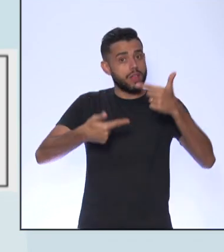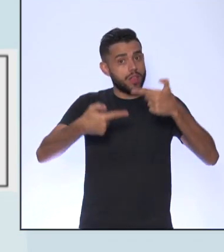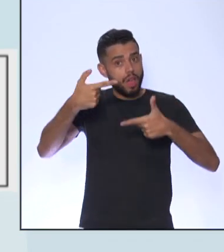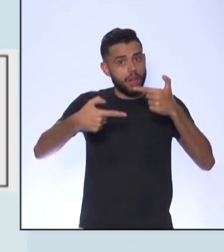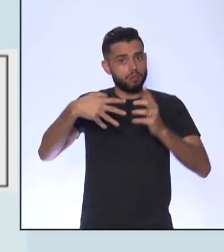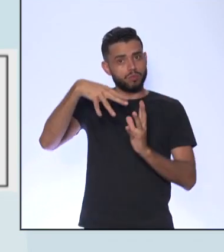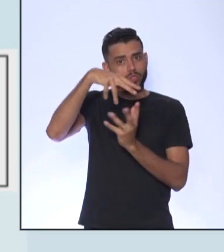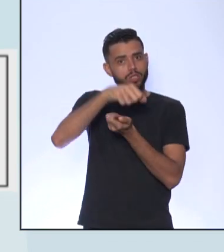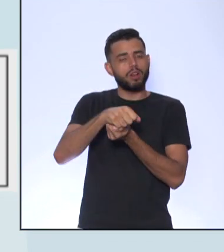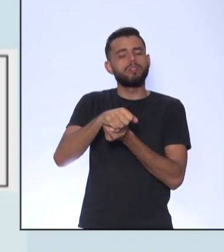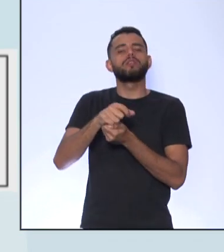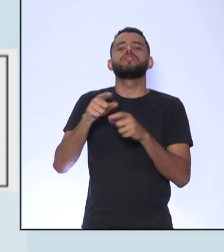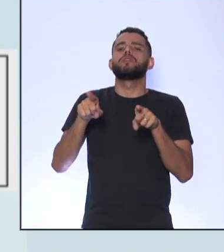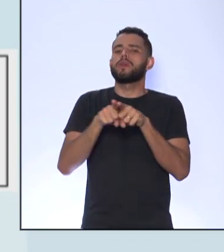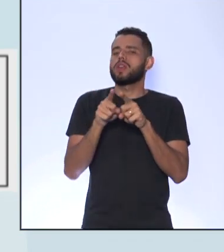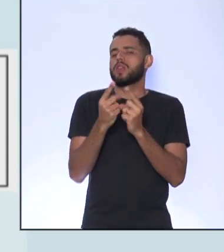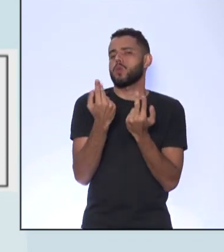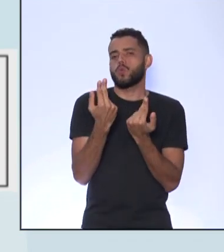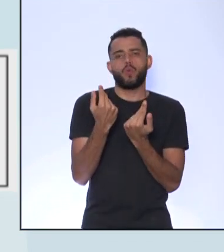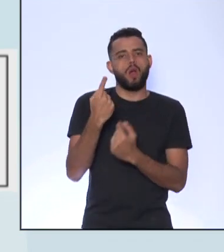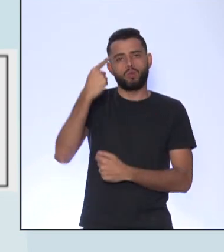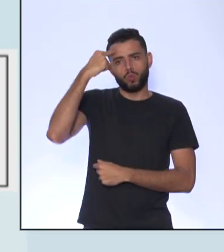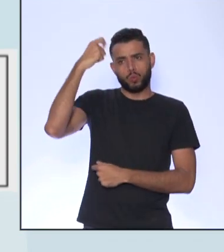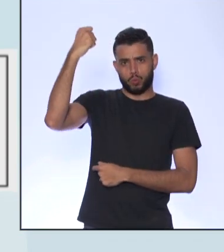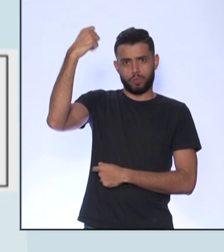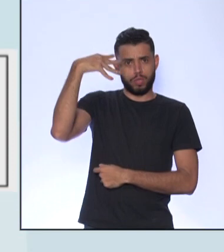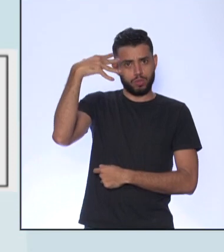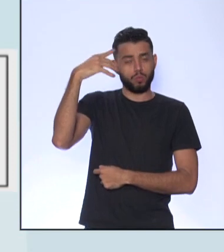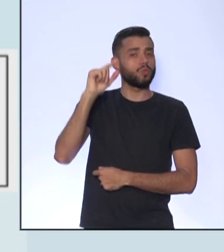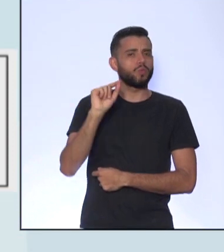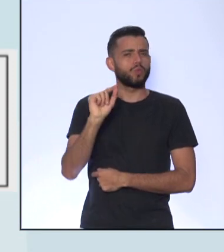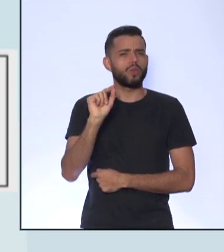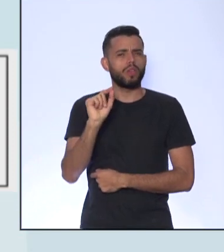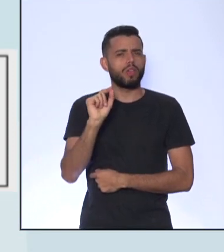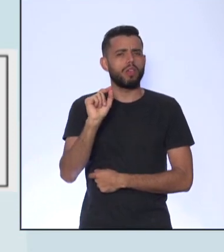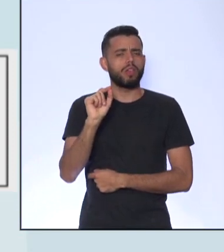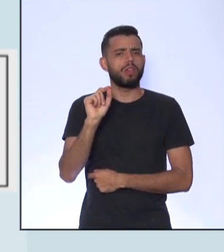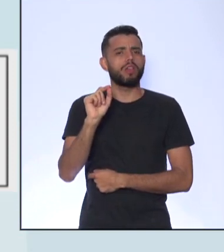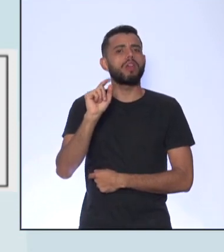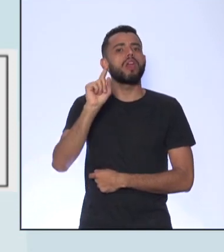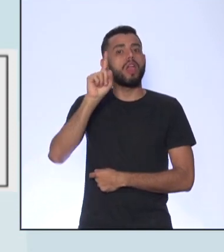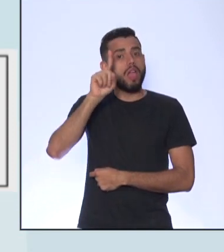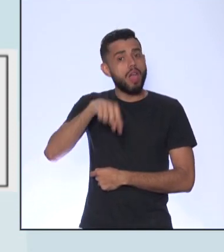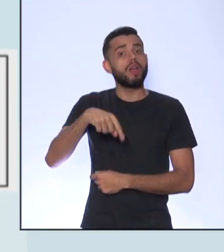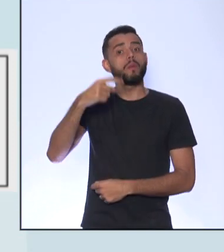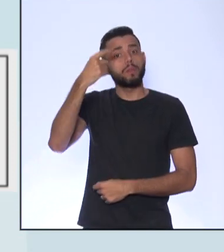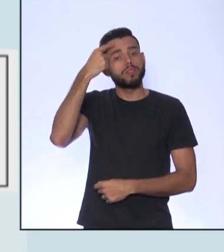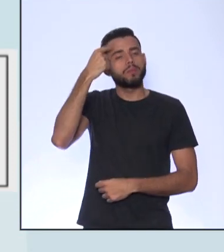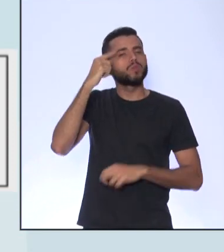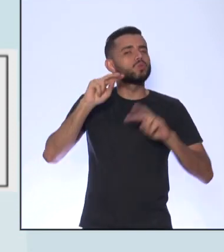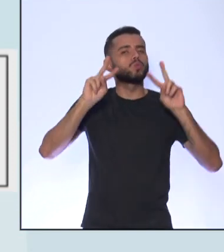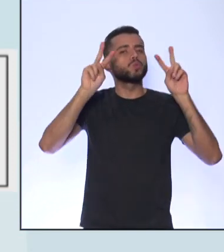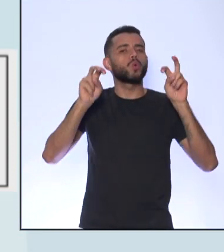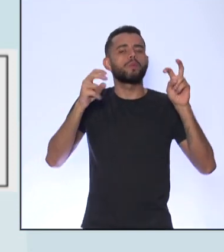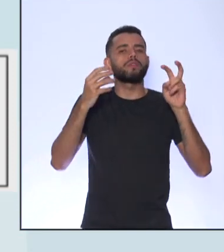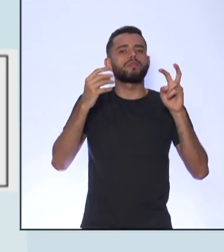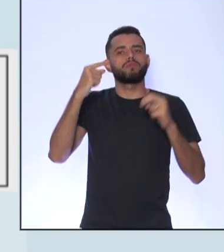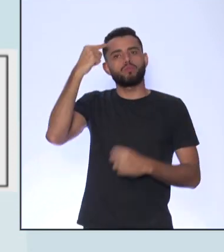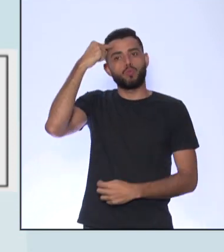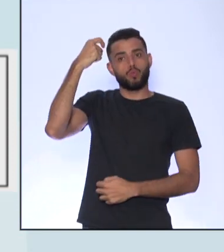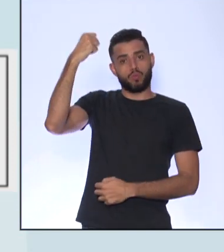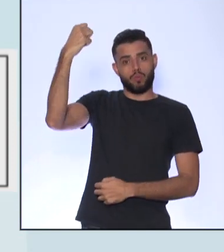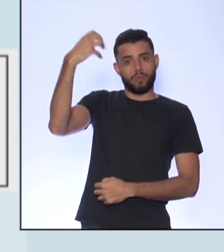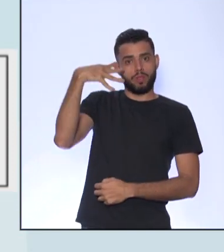mesmos princípios do iluminismo É uma volta ao pensamento do iluminismo Mas com o